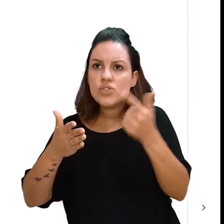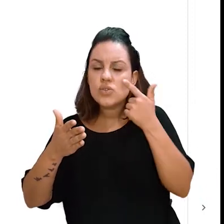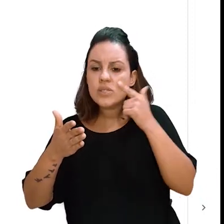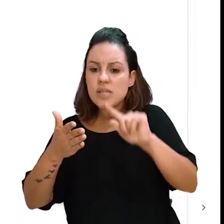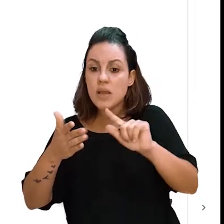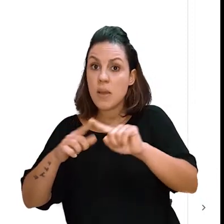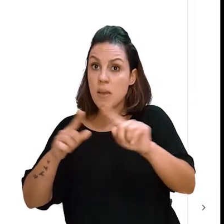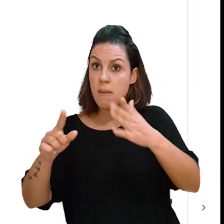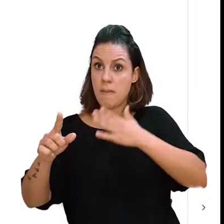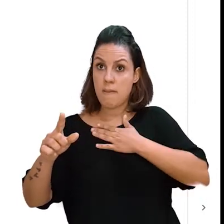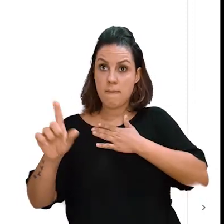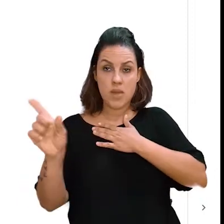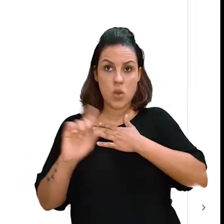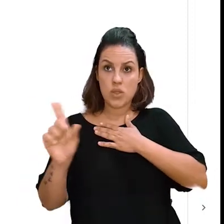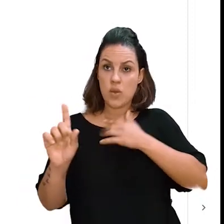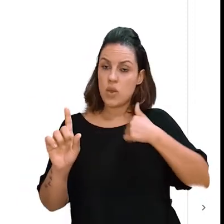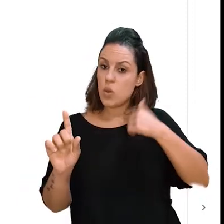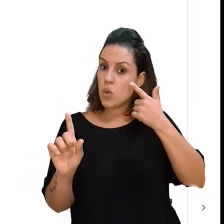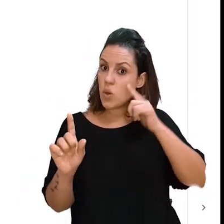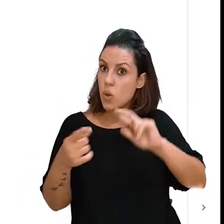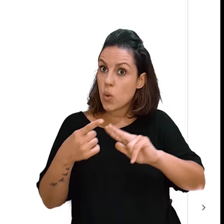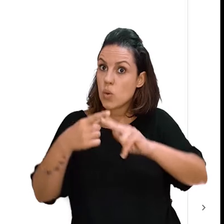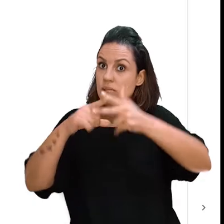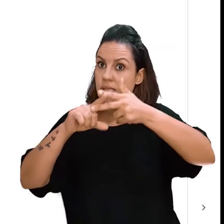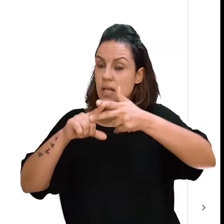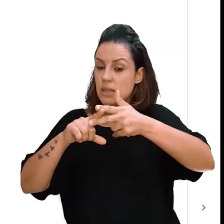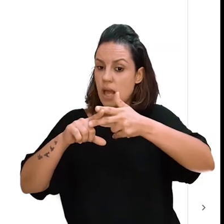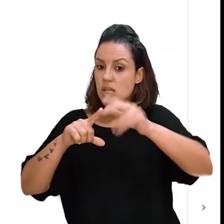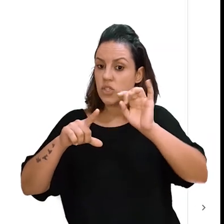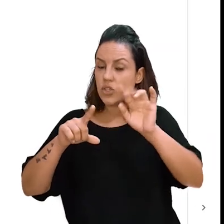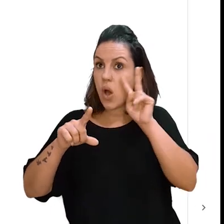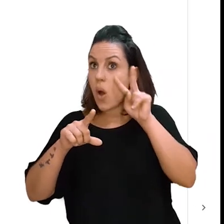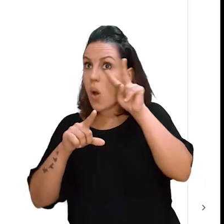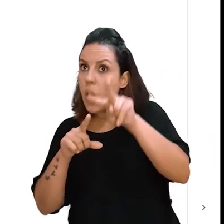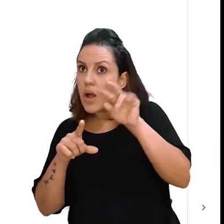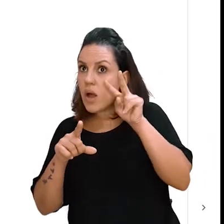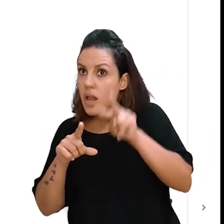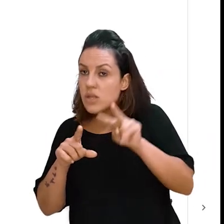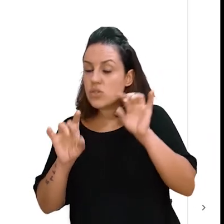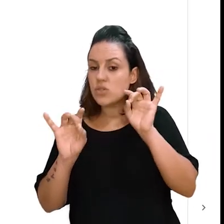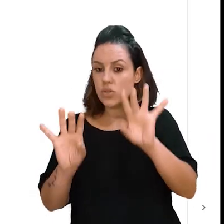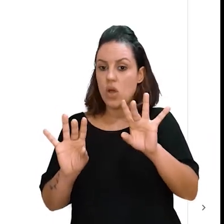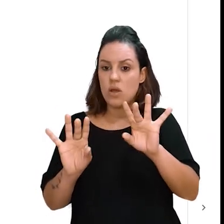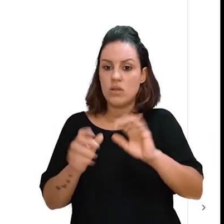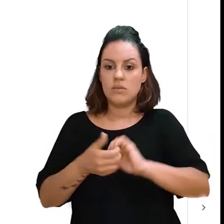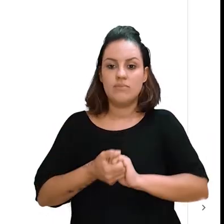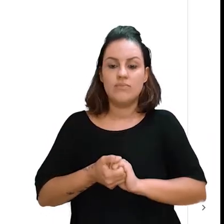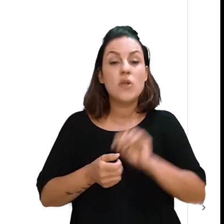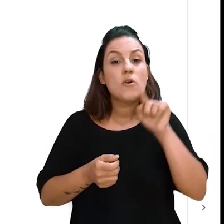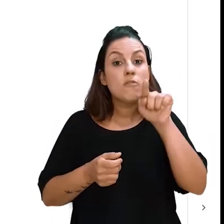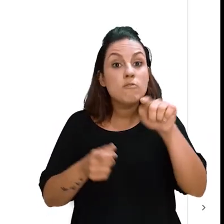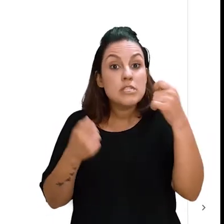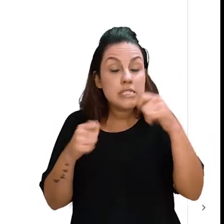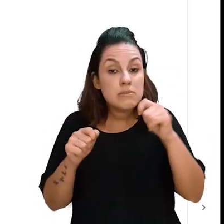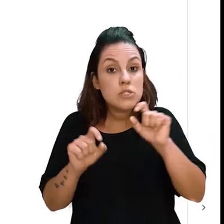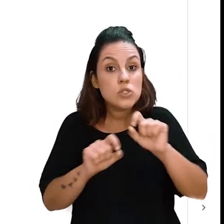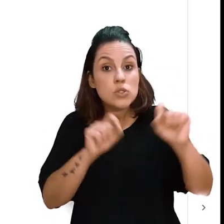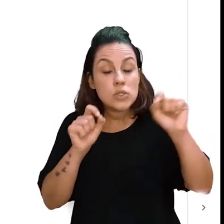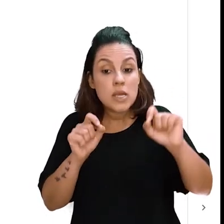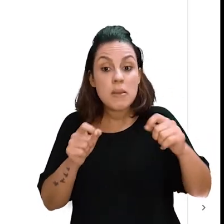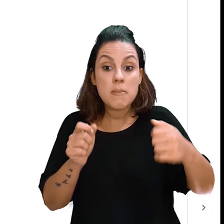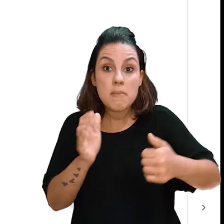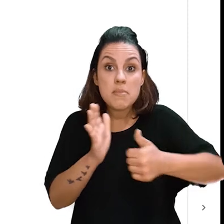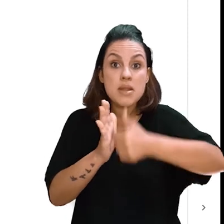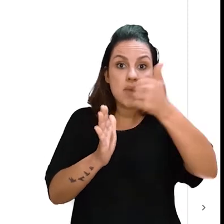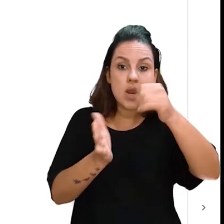são meus, então eu não consigo editar. Então o que você vai ter que fazer primeiro? Fazer uma cópia desses dois arquivos. Então